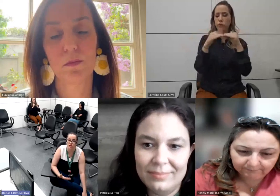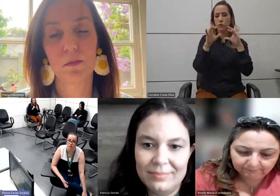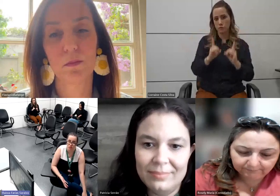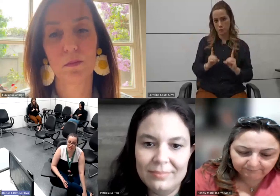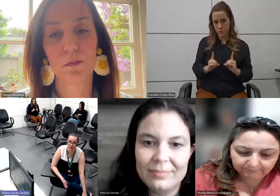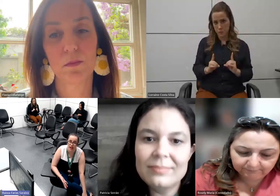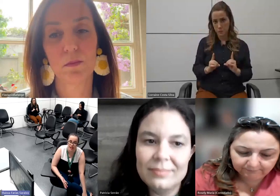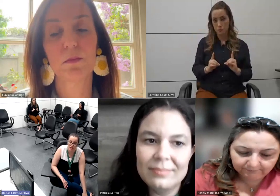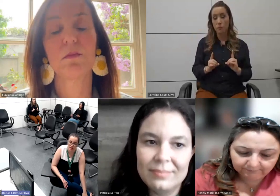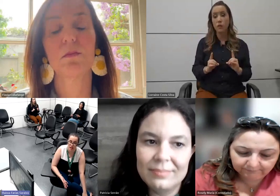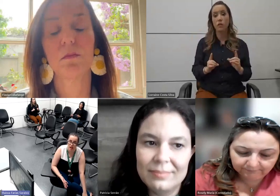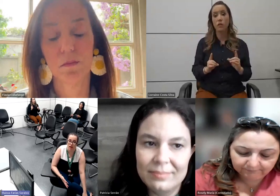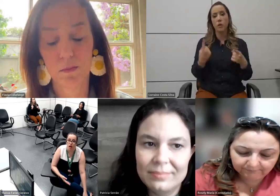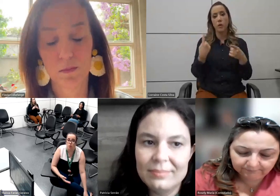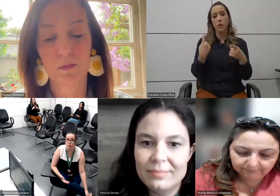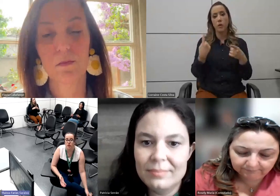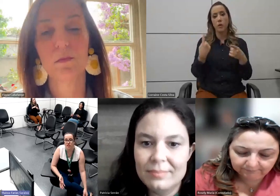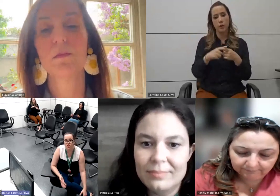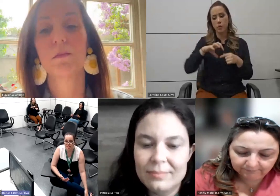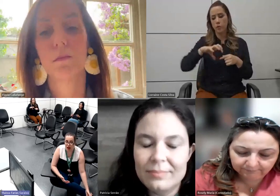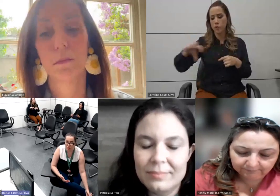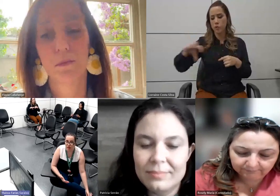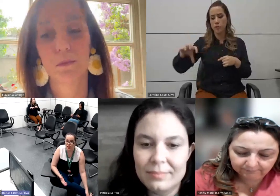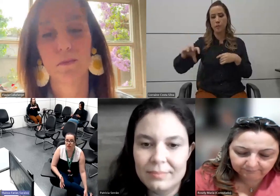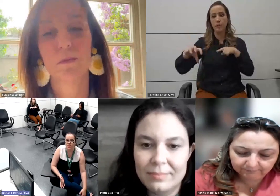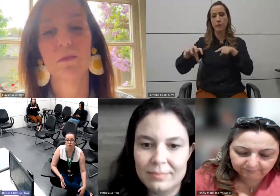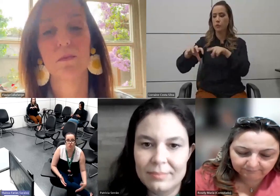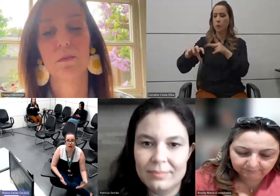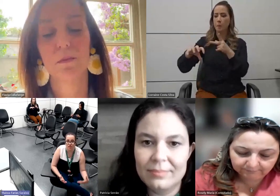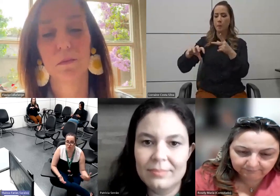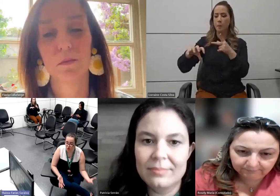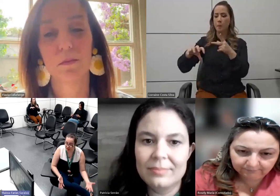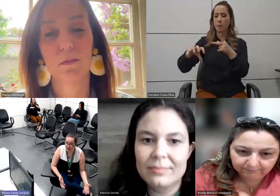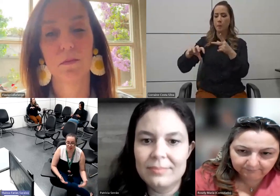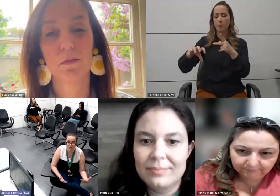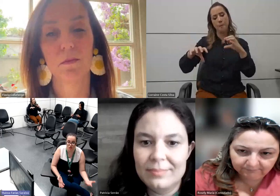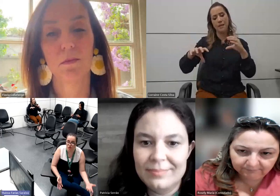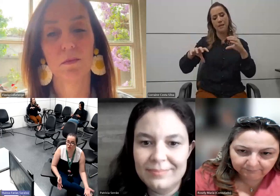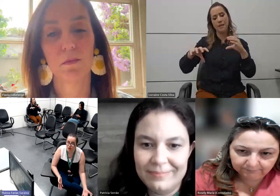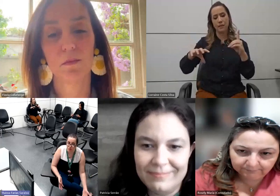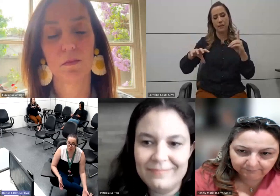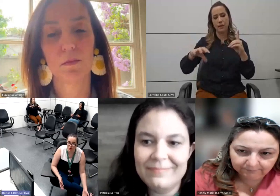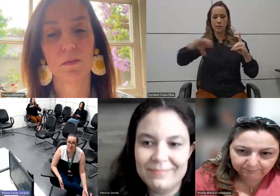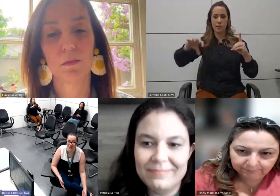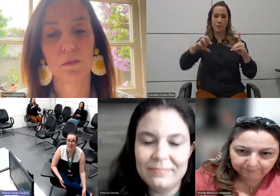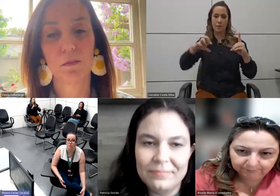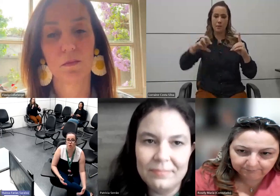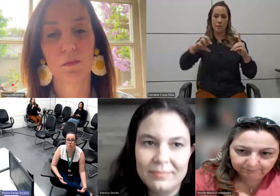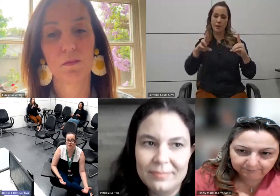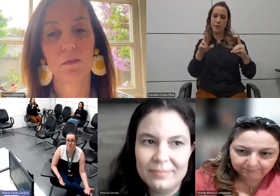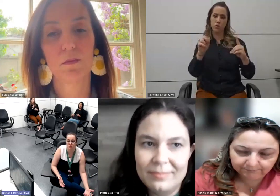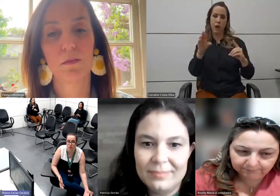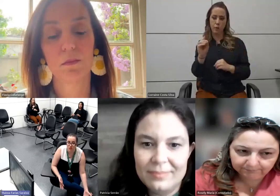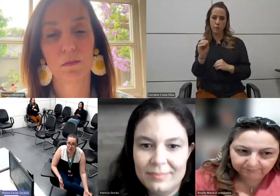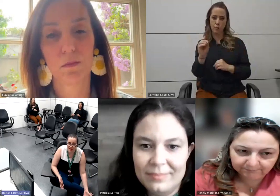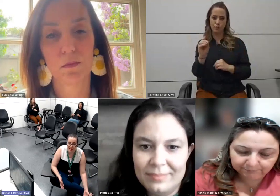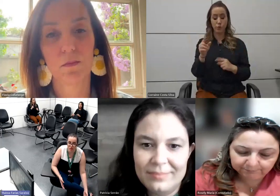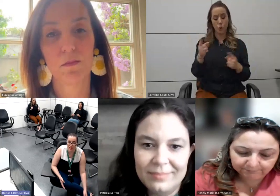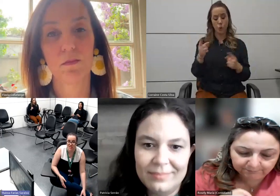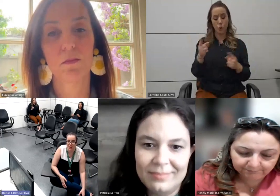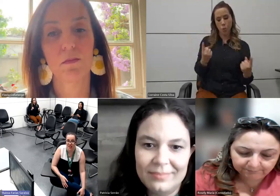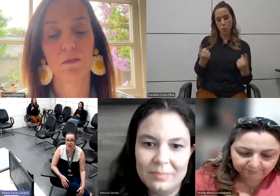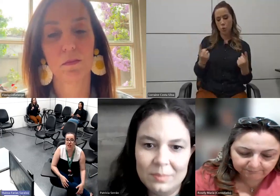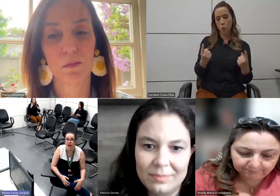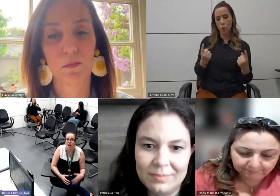de pessoas com deficiência. Porque a gente sabe que os dois públicos têm preocupações muito